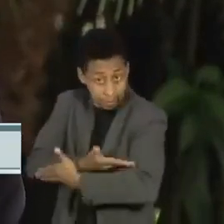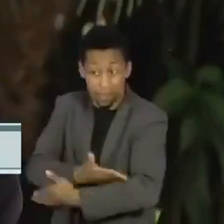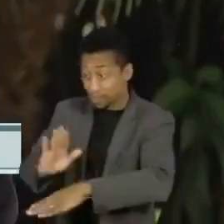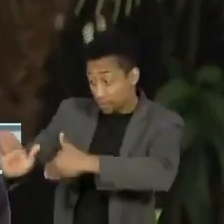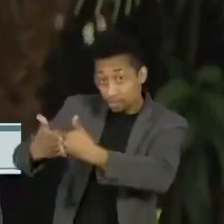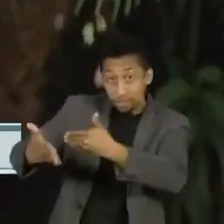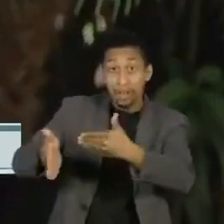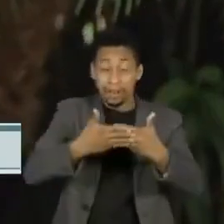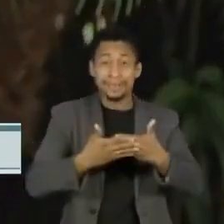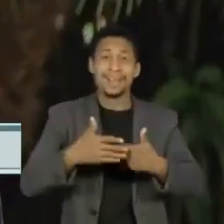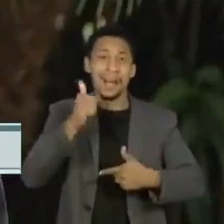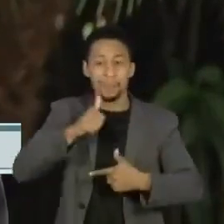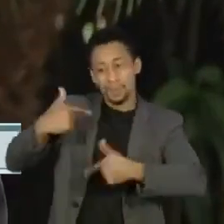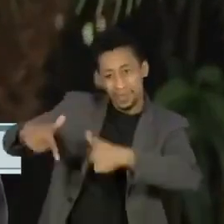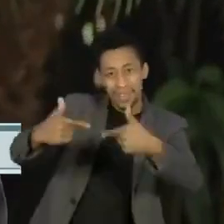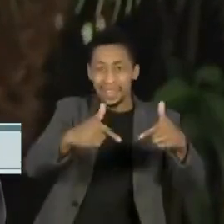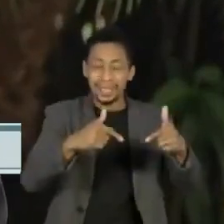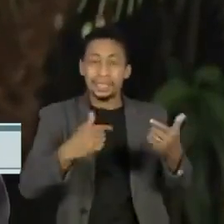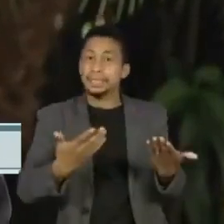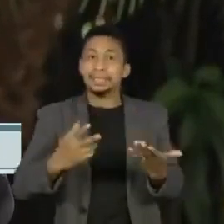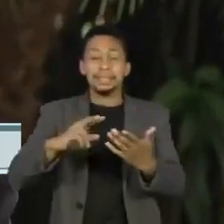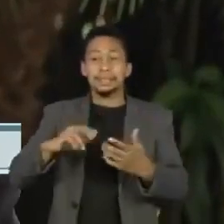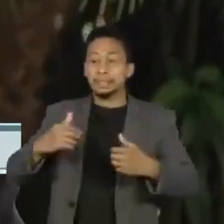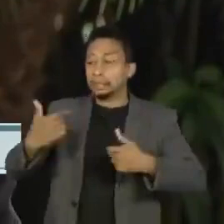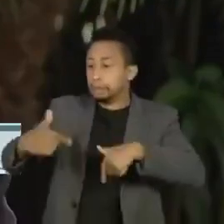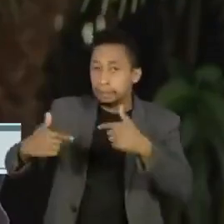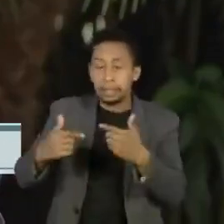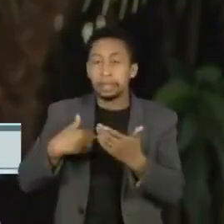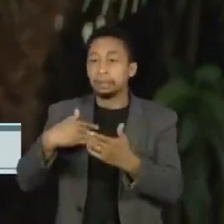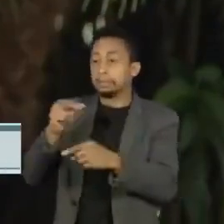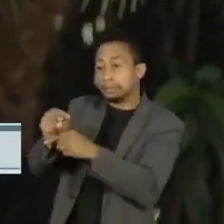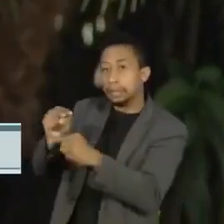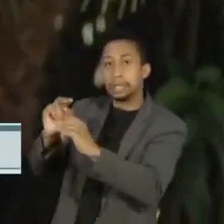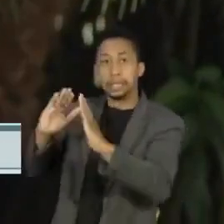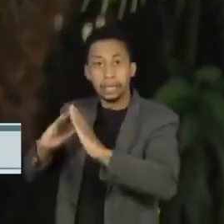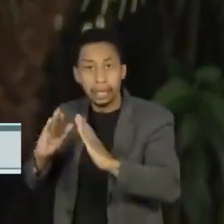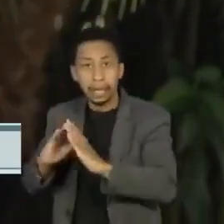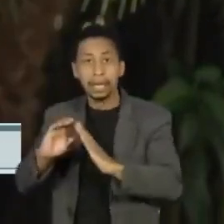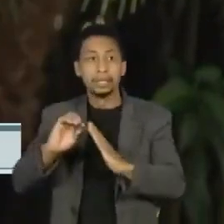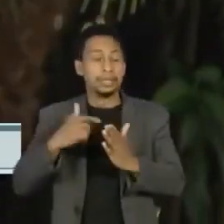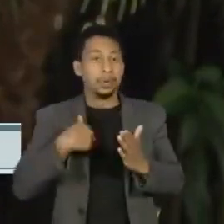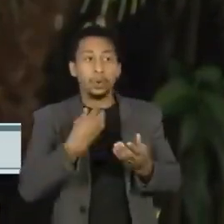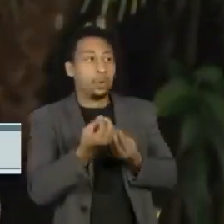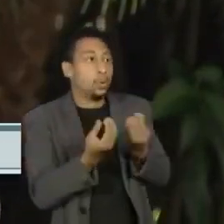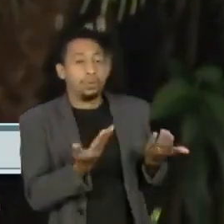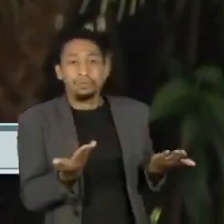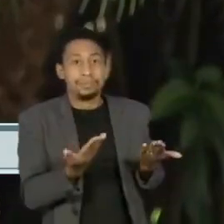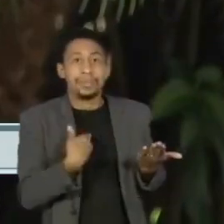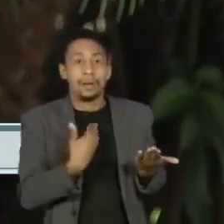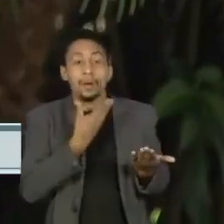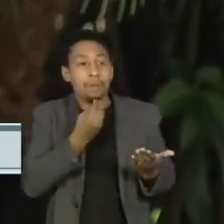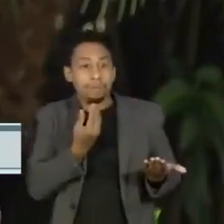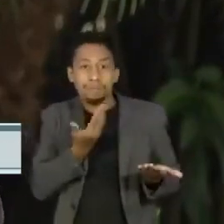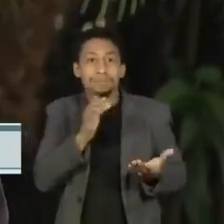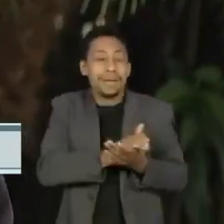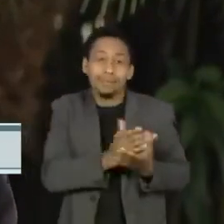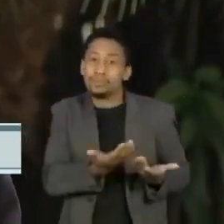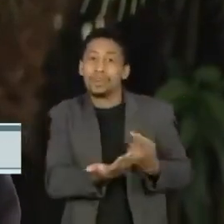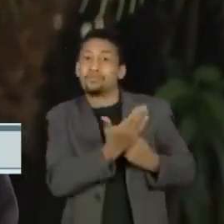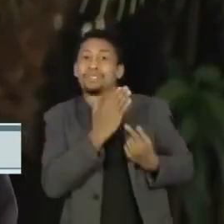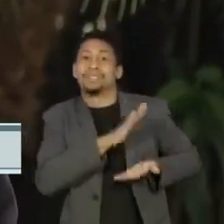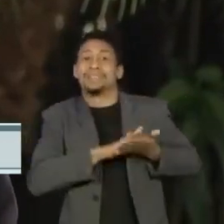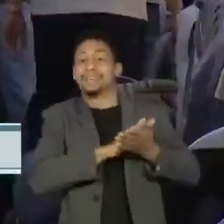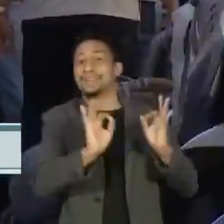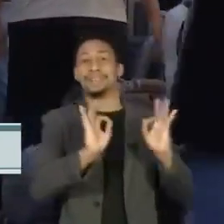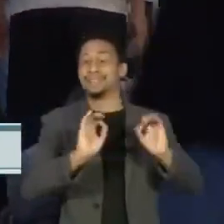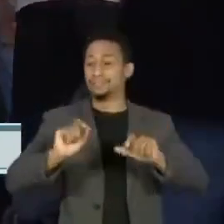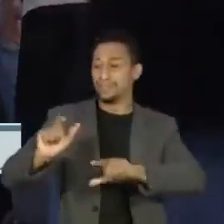sobrecarga no cuidado com os filhos. Muitas delas são chefes de família ou não podem contar com os parceiros para repartir as tarefas